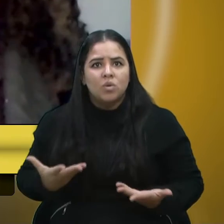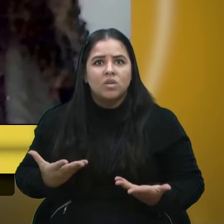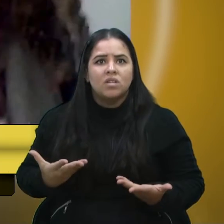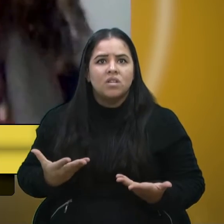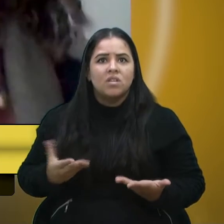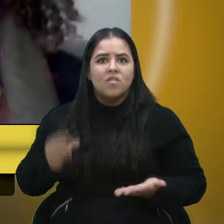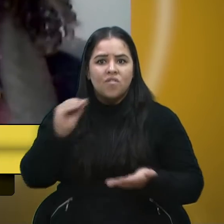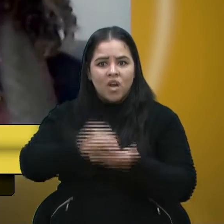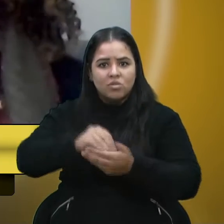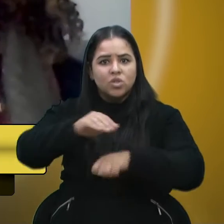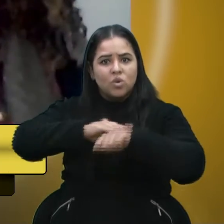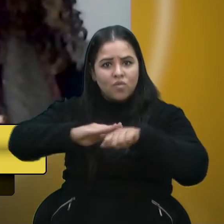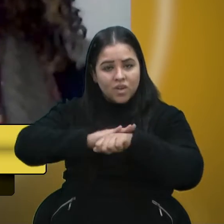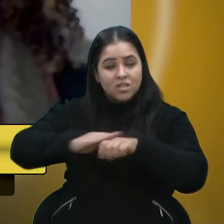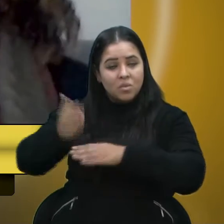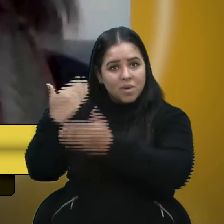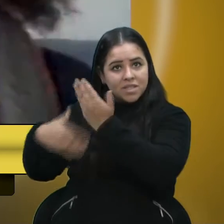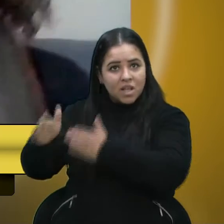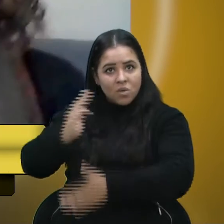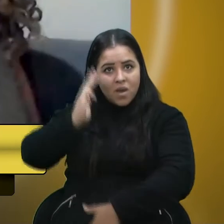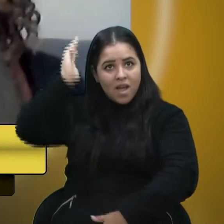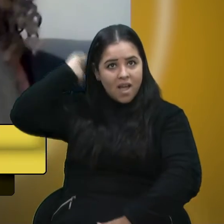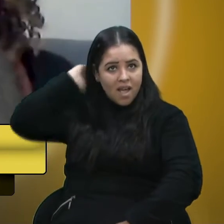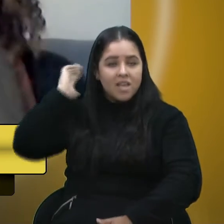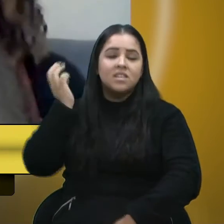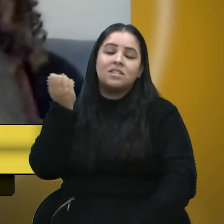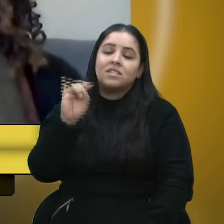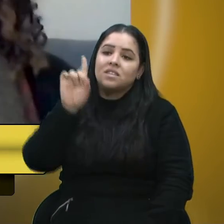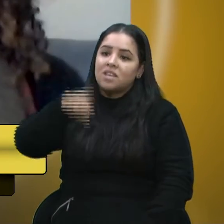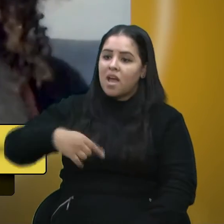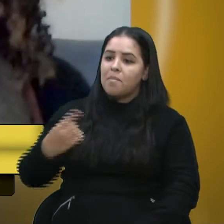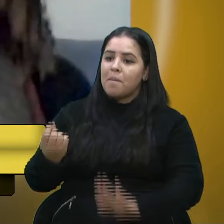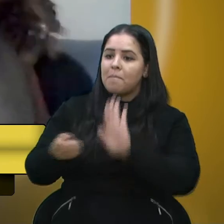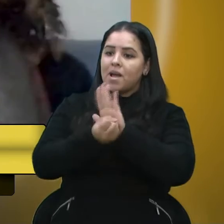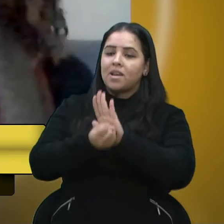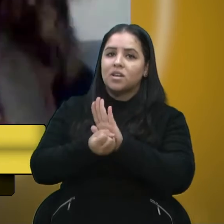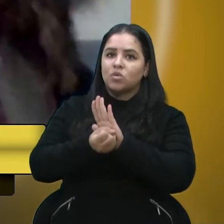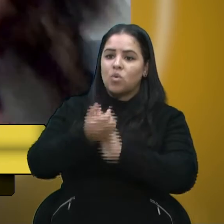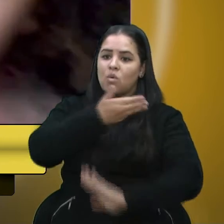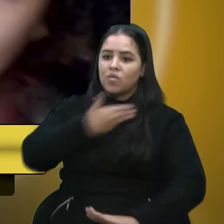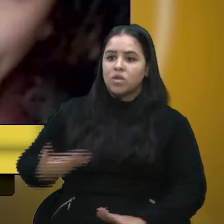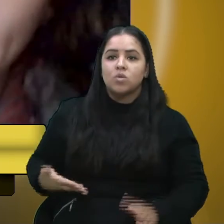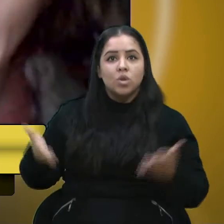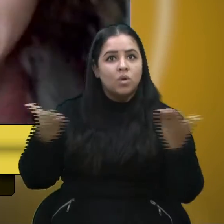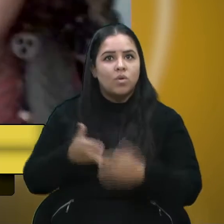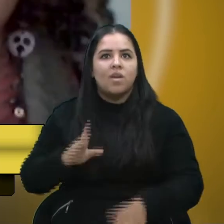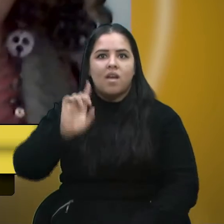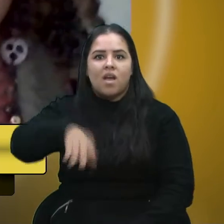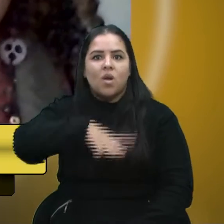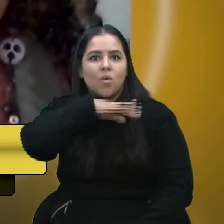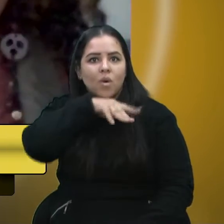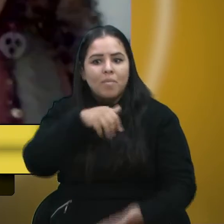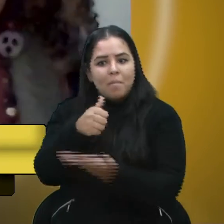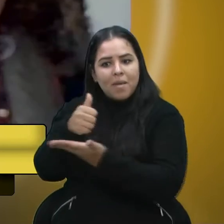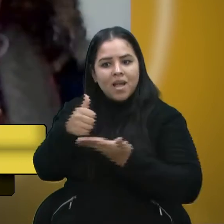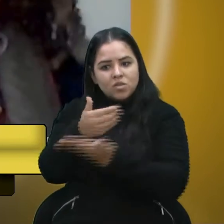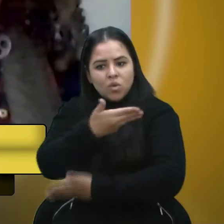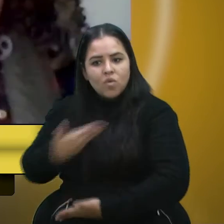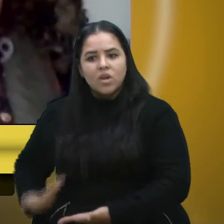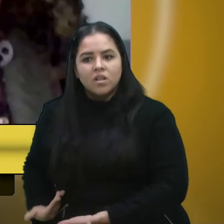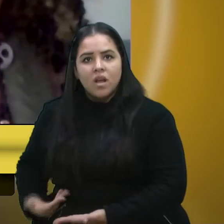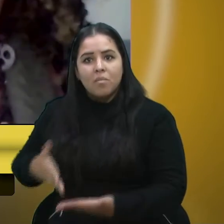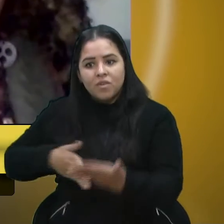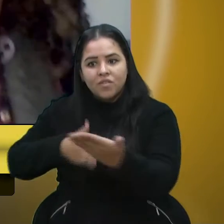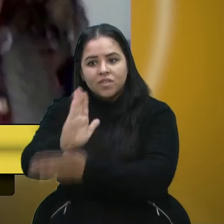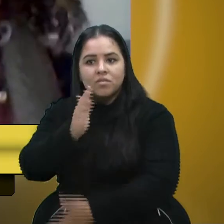Guerra. E se essa for uma das marcas do governo atual, é ruim inclusive para a base do governo. Então, aprovar o